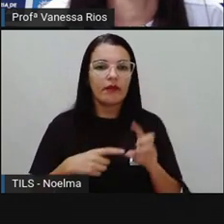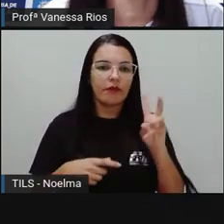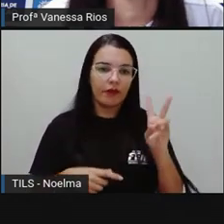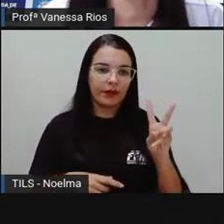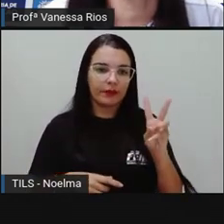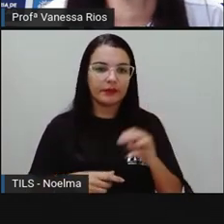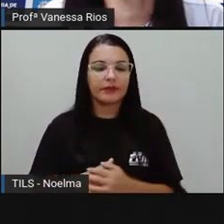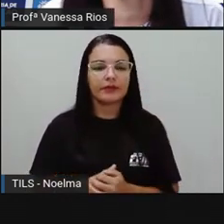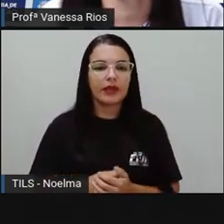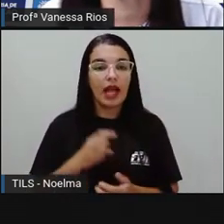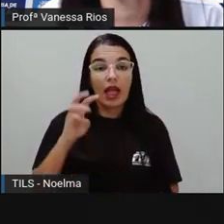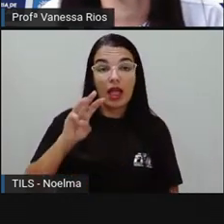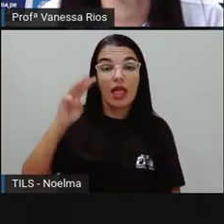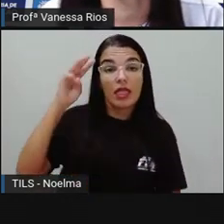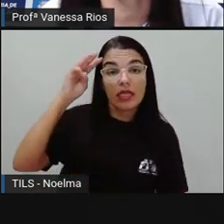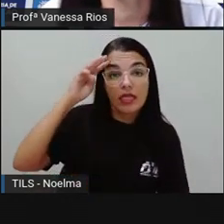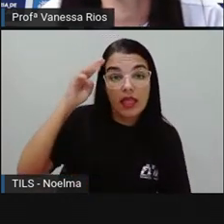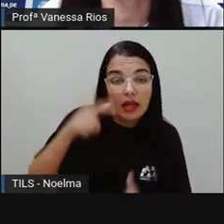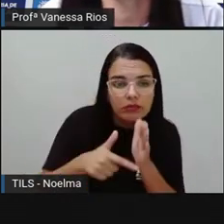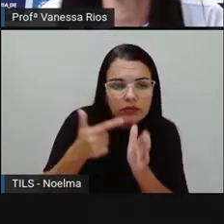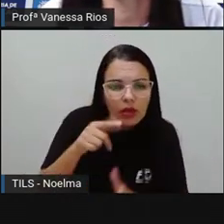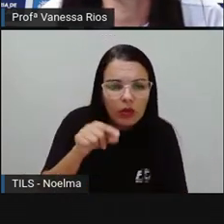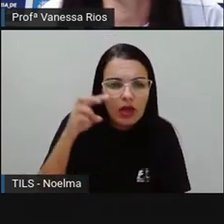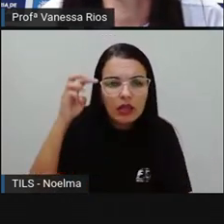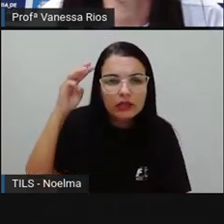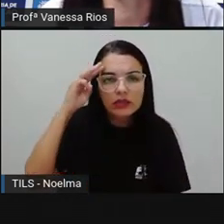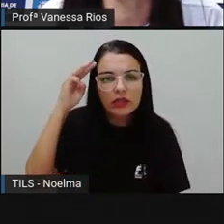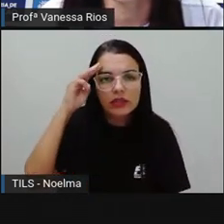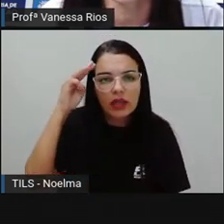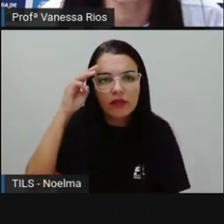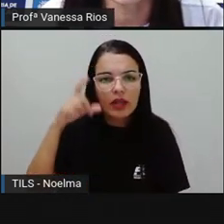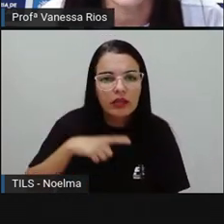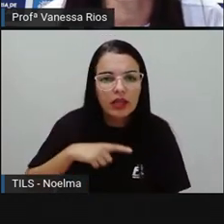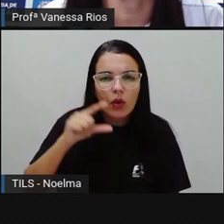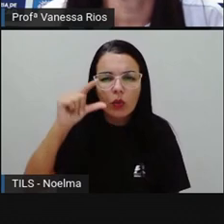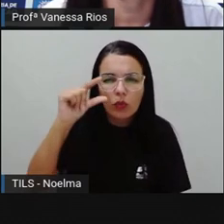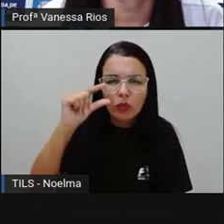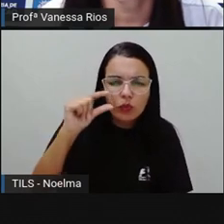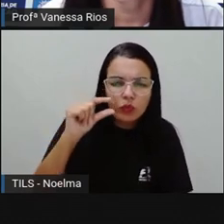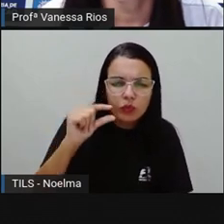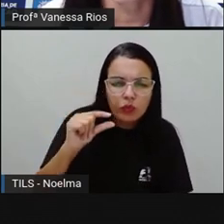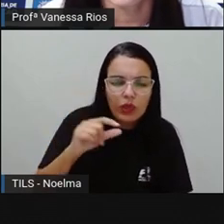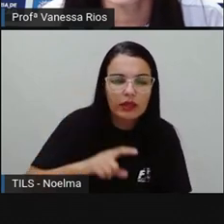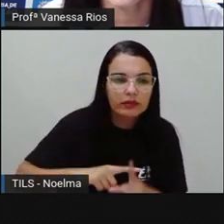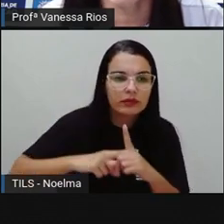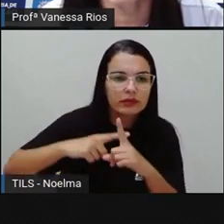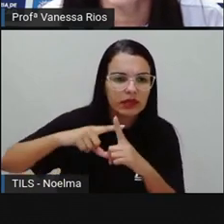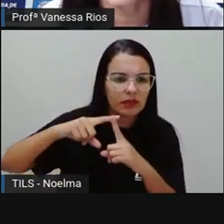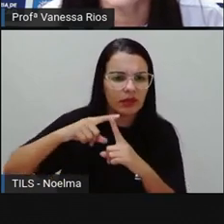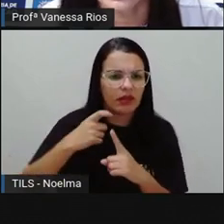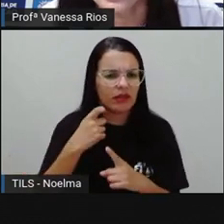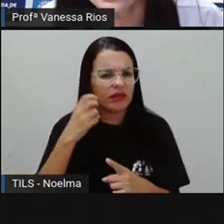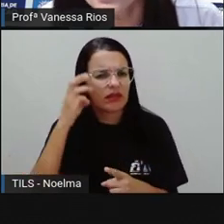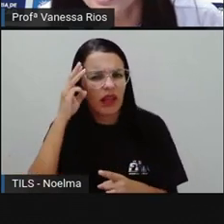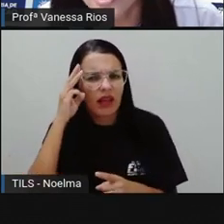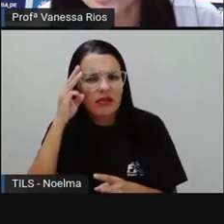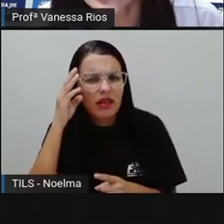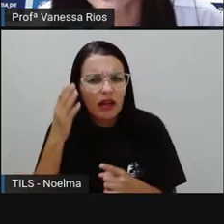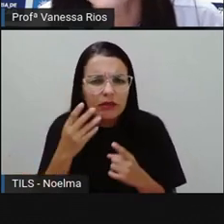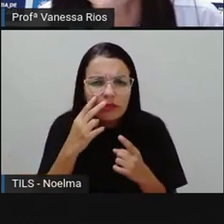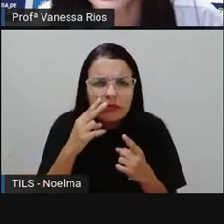Terça-feira foi o dia que registrou a menor temperatura mínima. Terça-feira